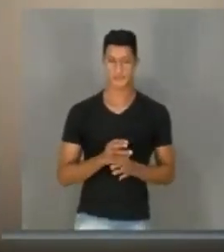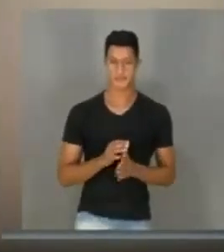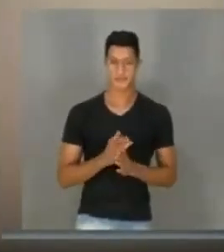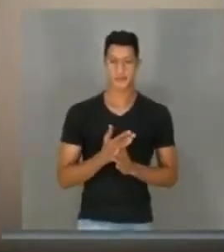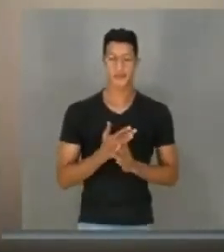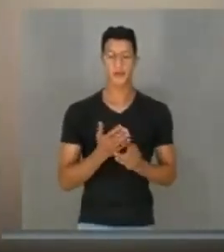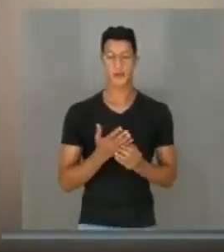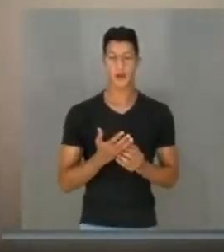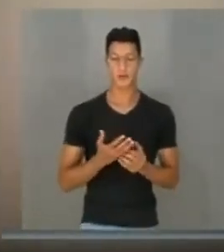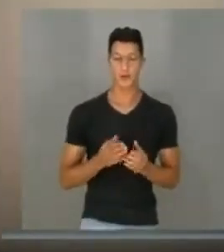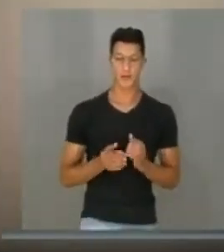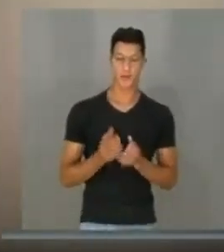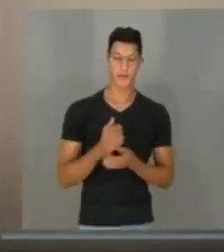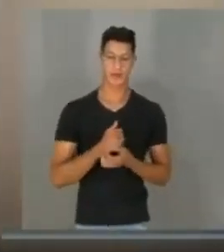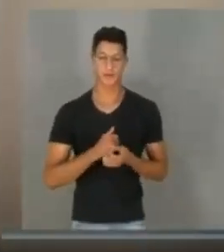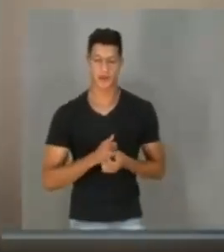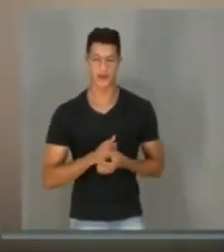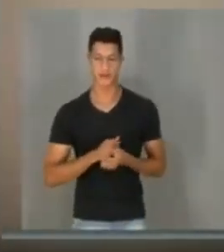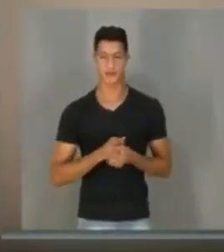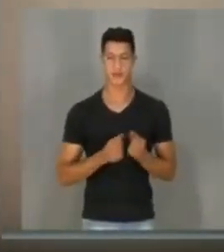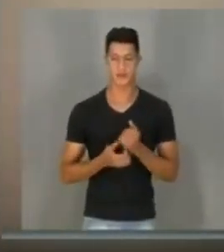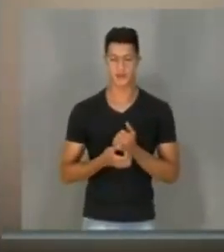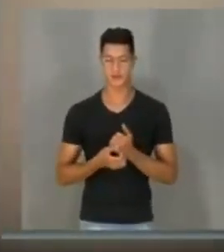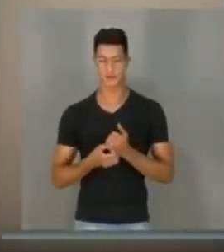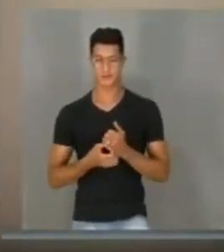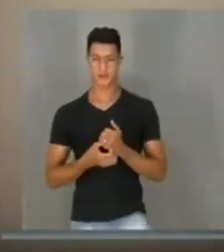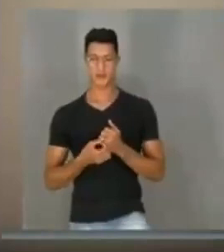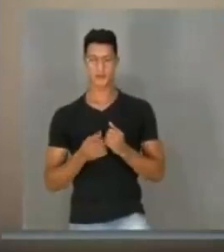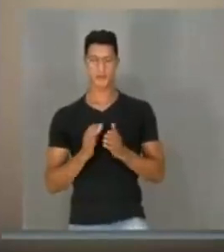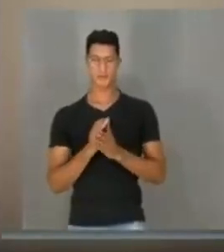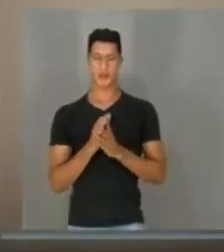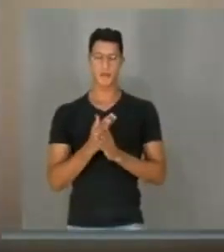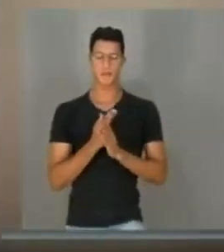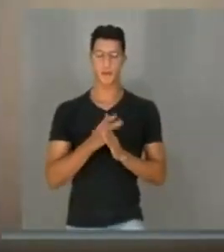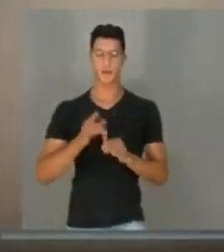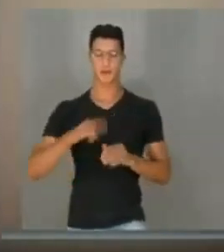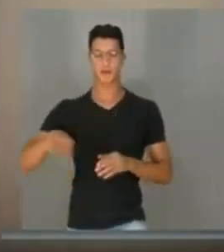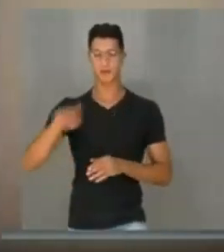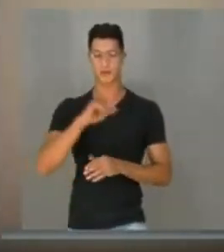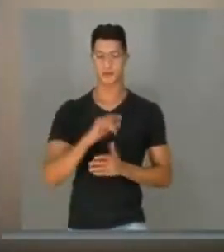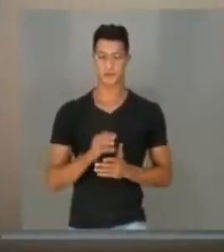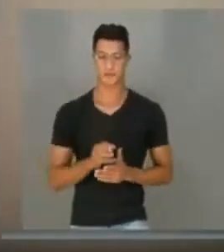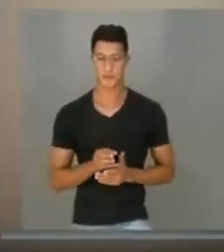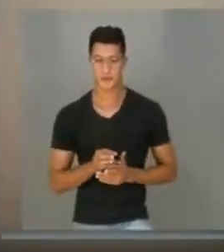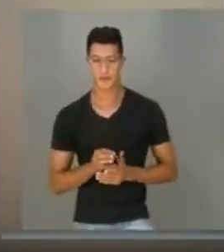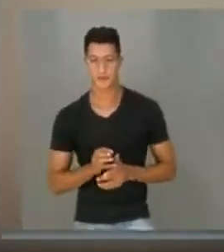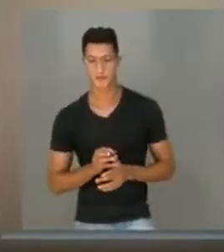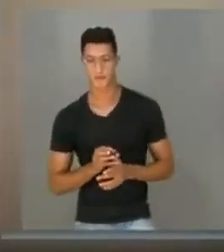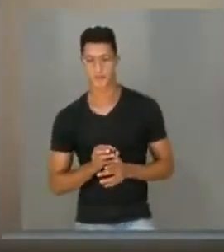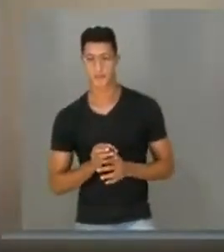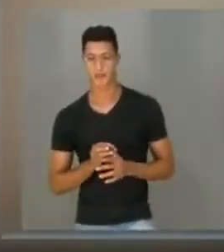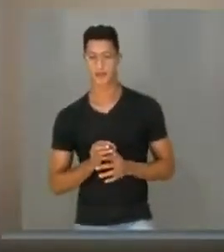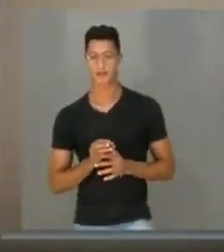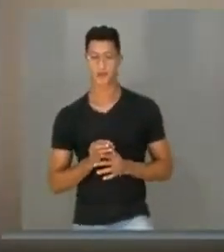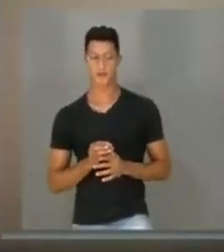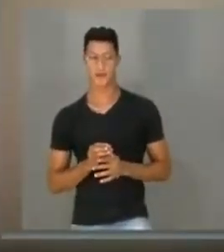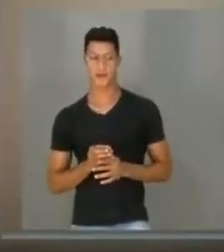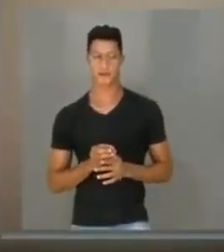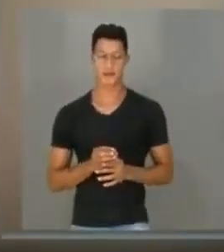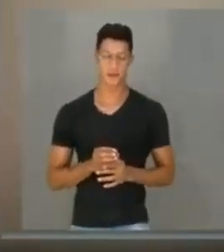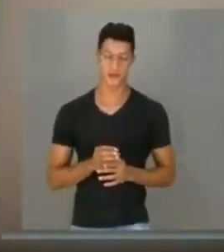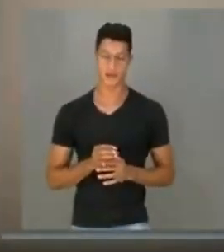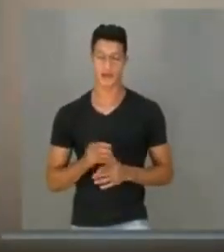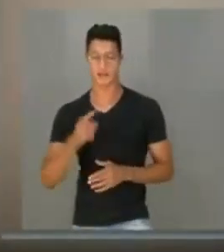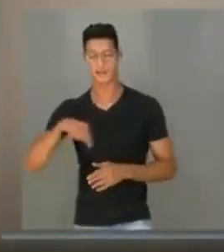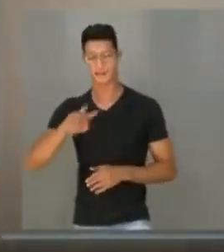Assim que você se gradua, você pode abrir a sua clínica, ou você pode trabalhar para outra pessoa. Existe o que é bom